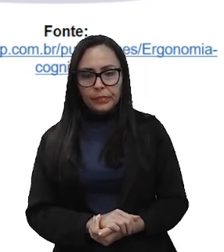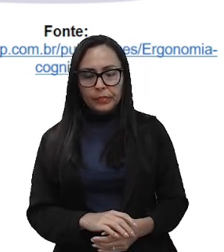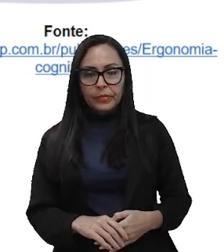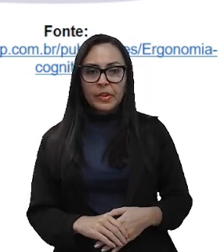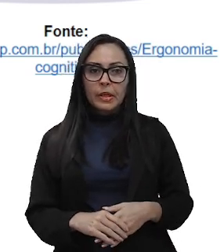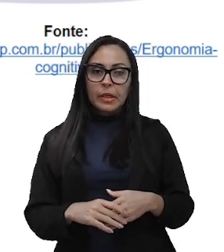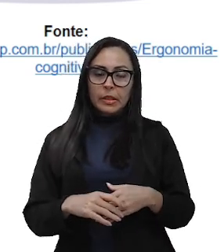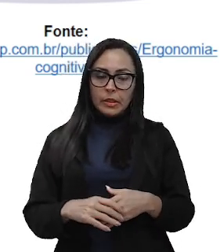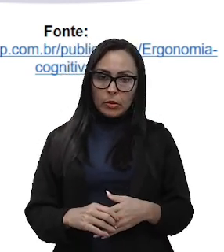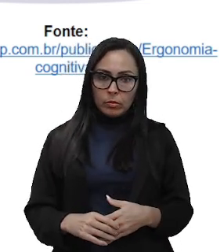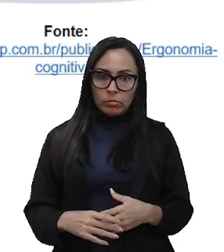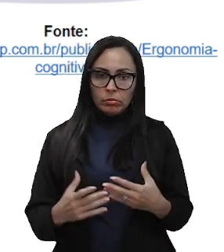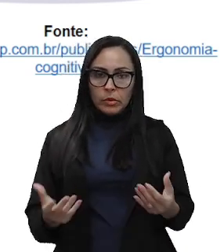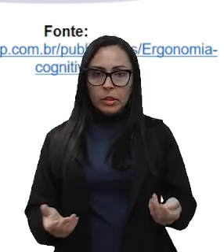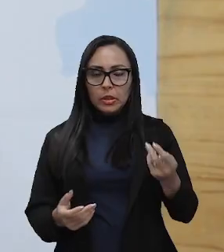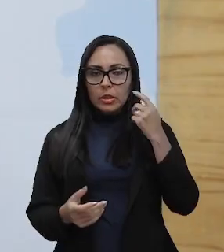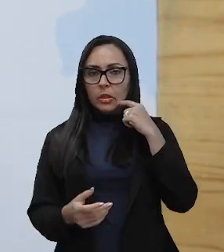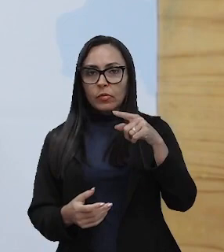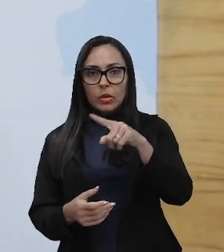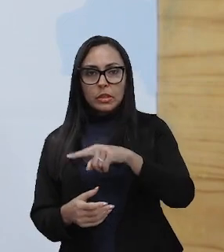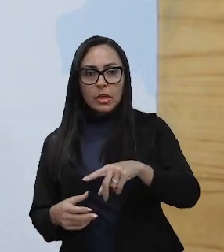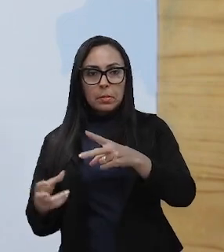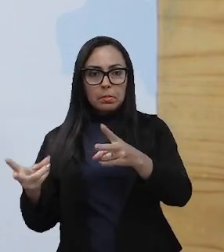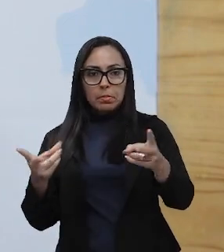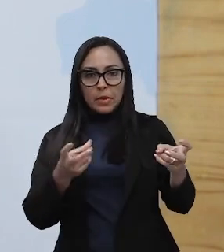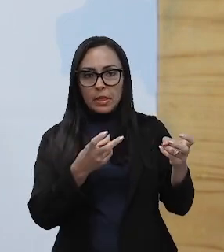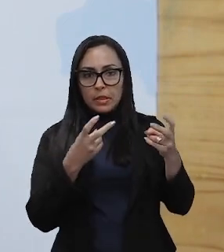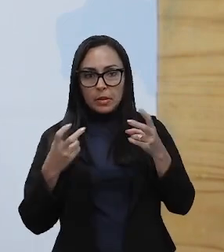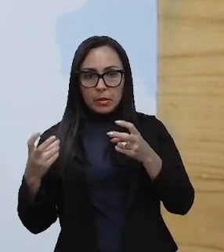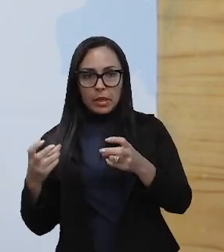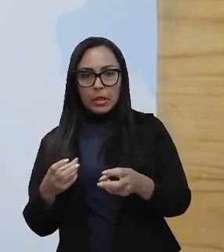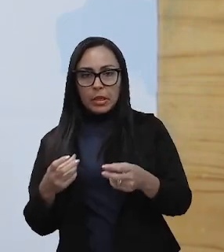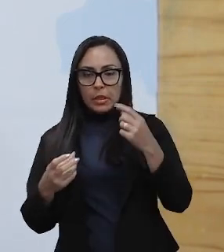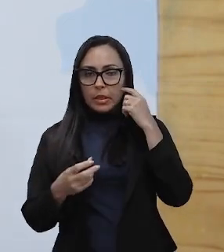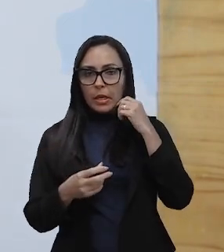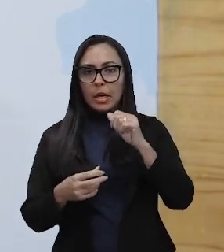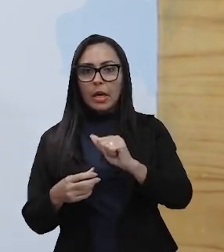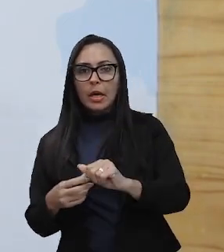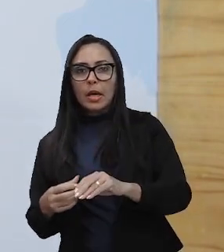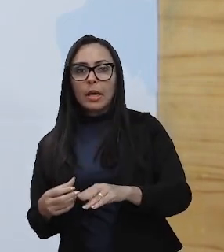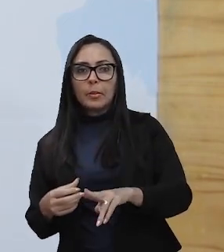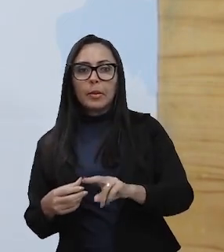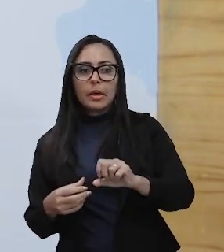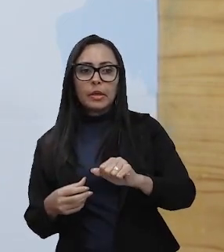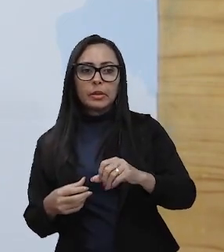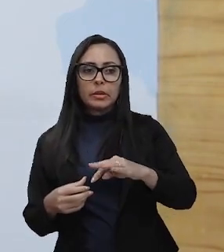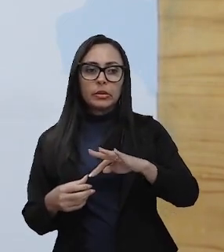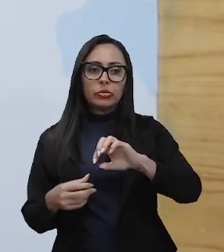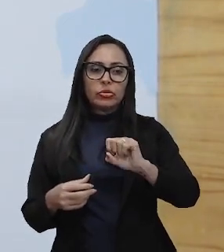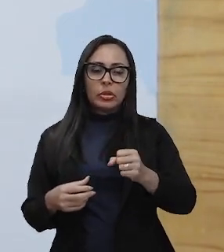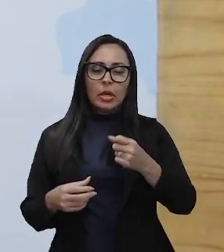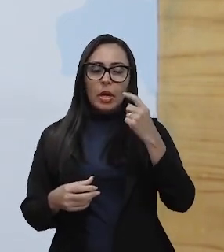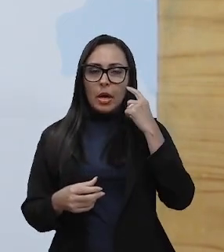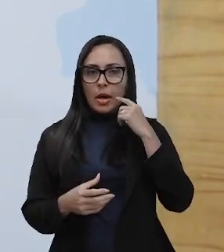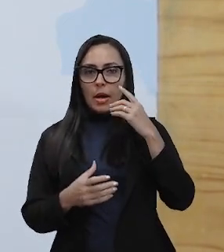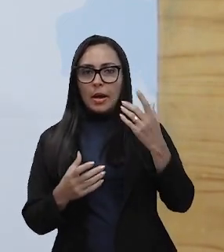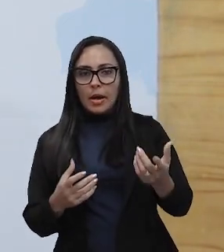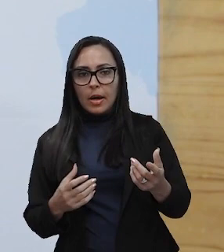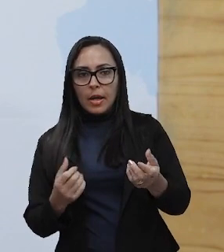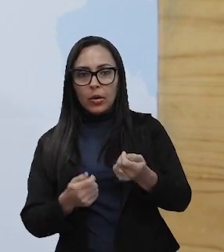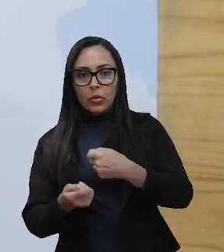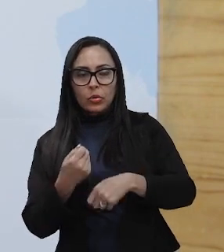estudante, de um modo geral, se você perceber, a partir dessa citação de Abrantes, a ergonomia cognitiva, ela